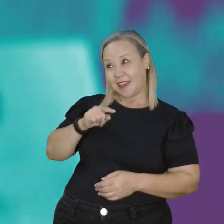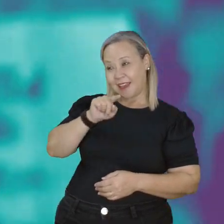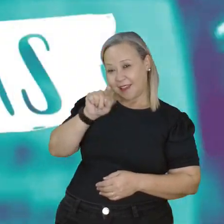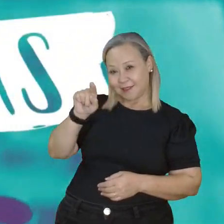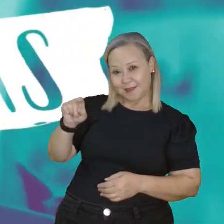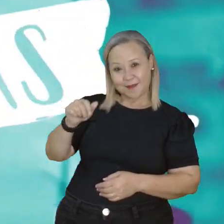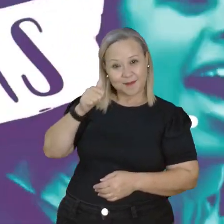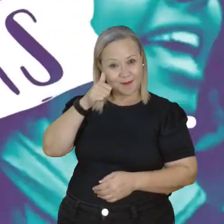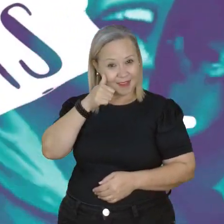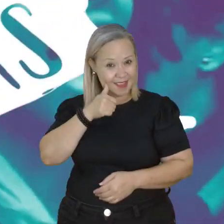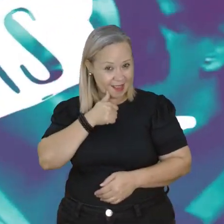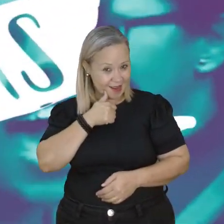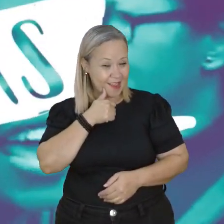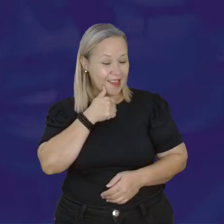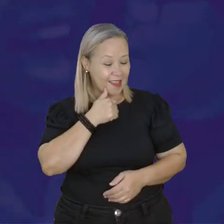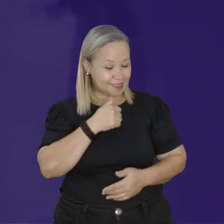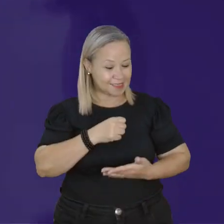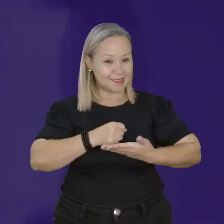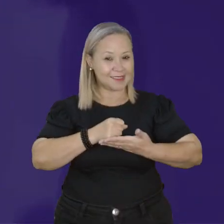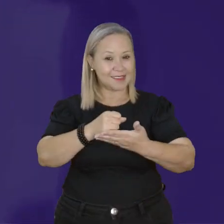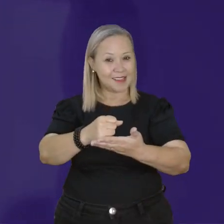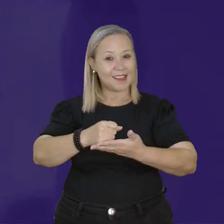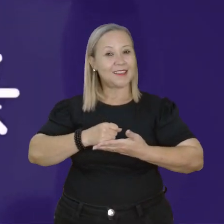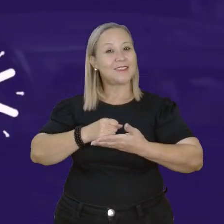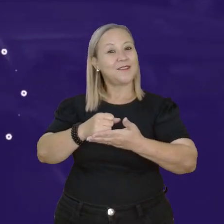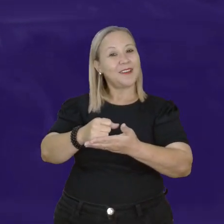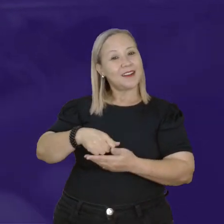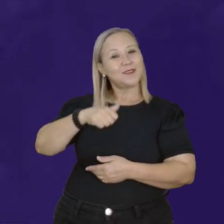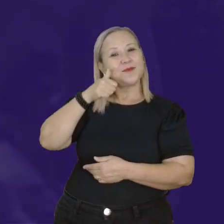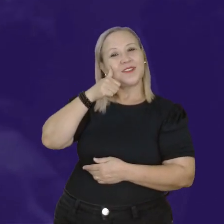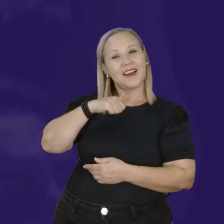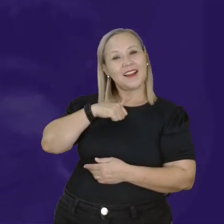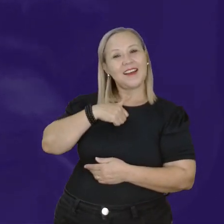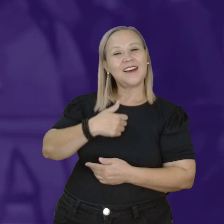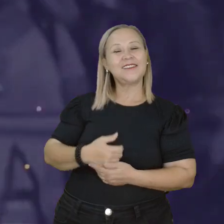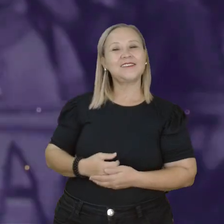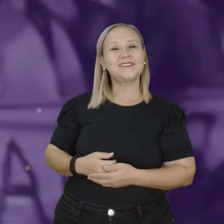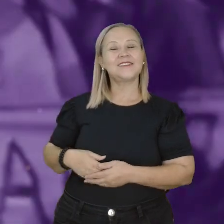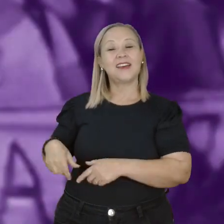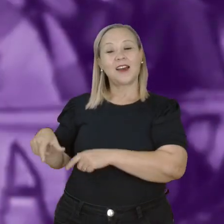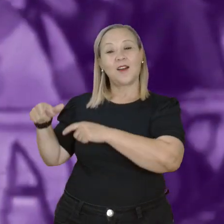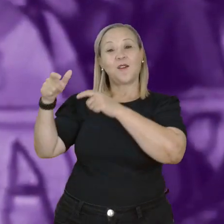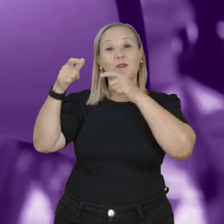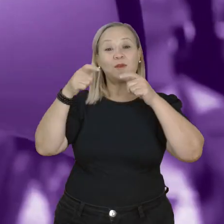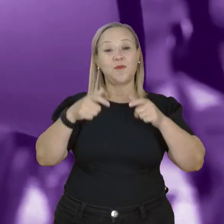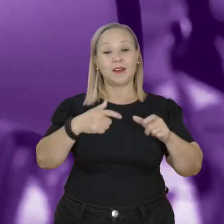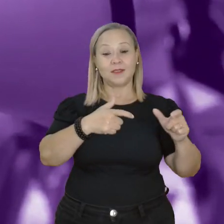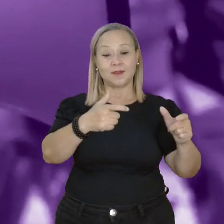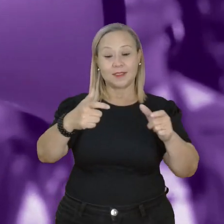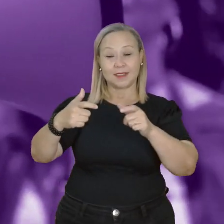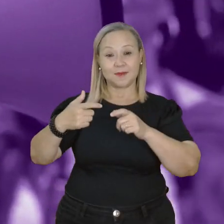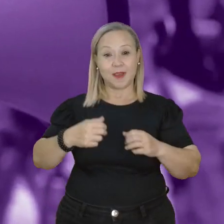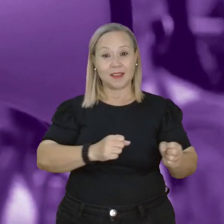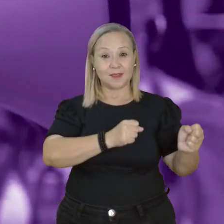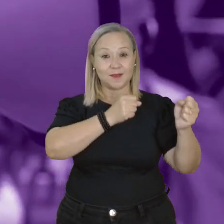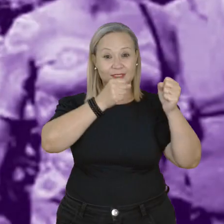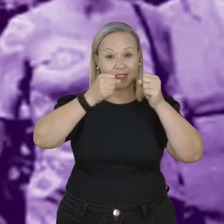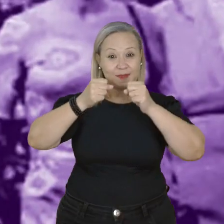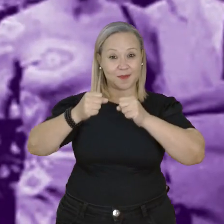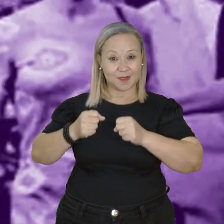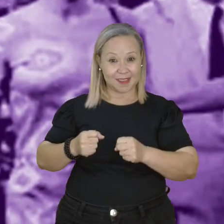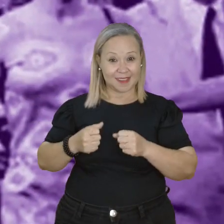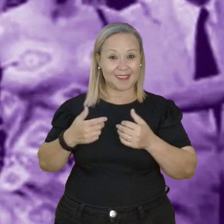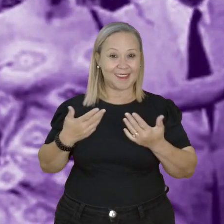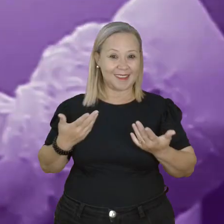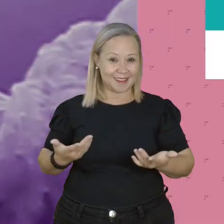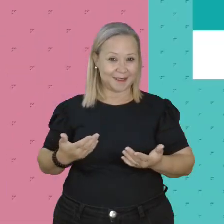Eu sou uma delas São elas por elas Ocupando os espaços de